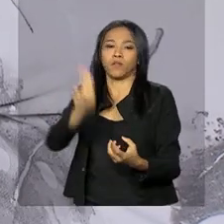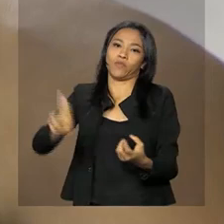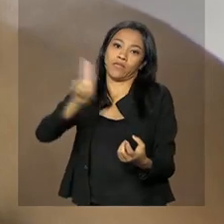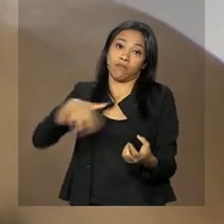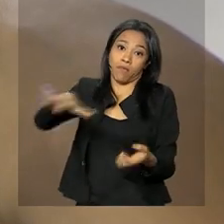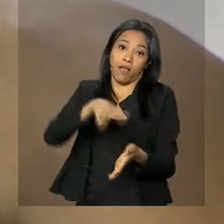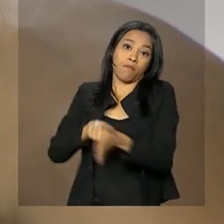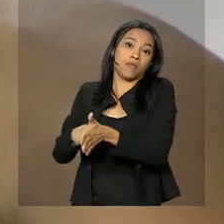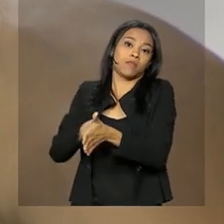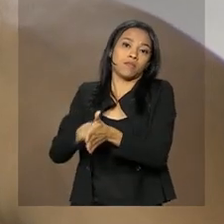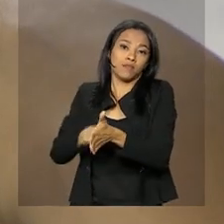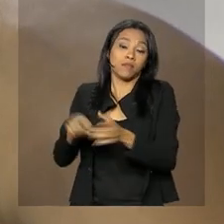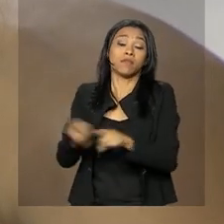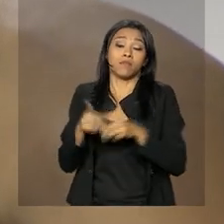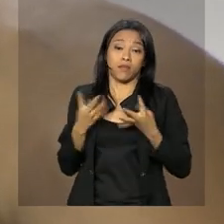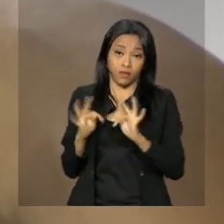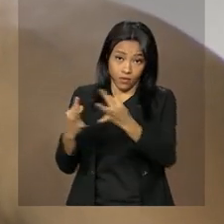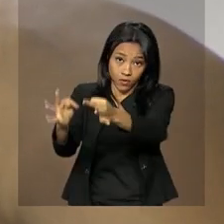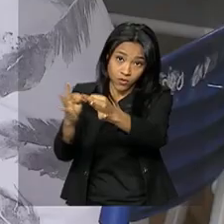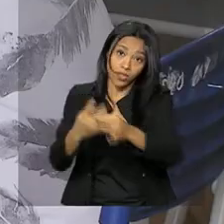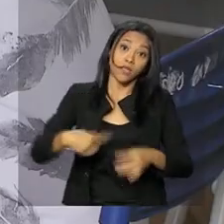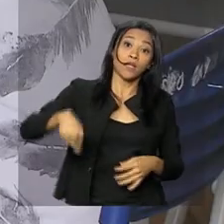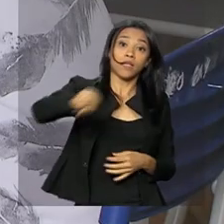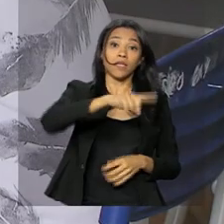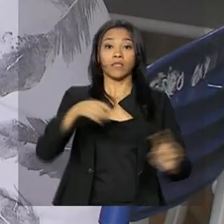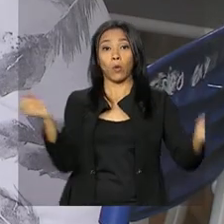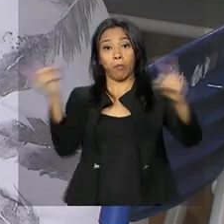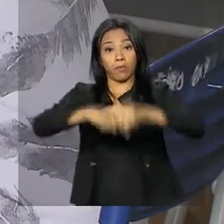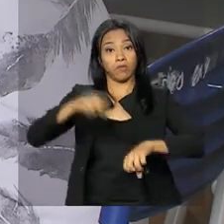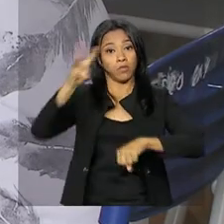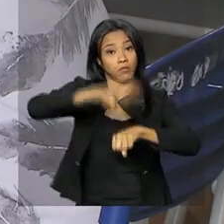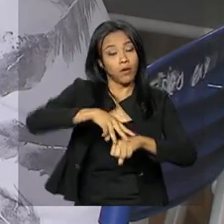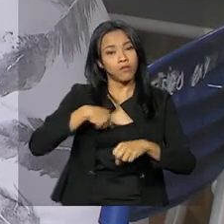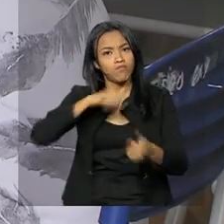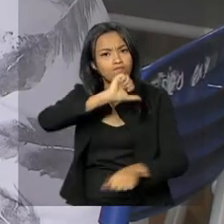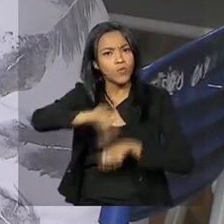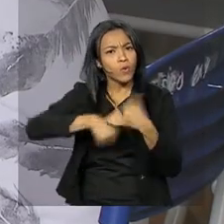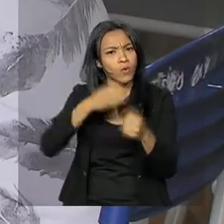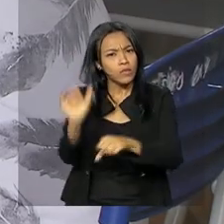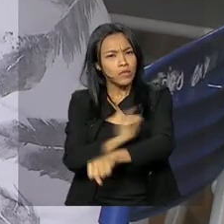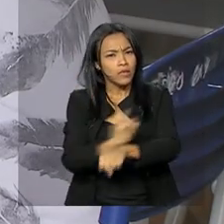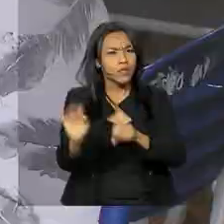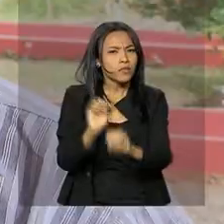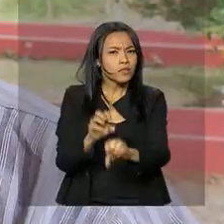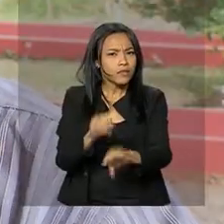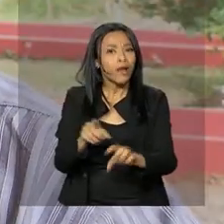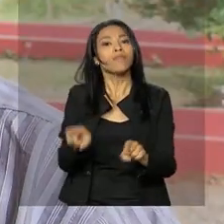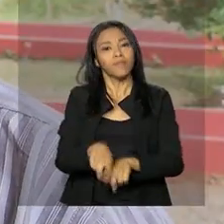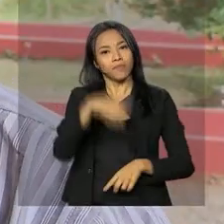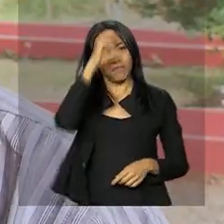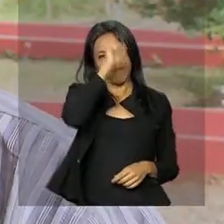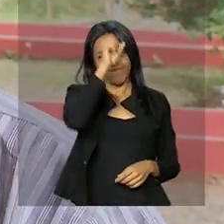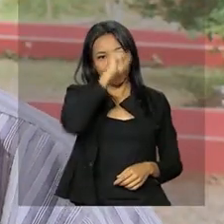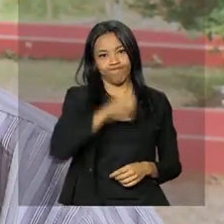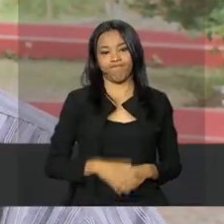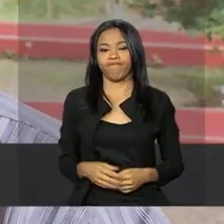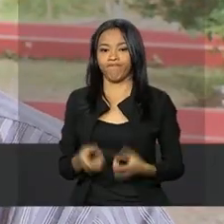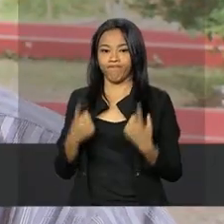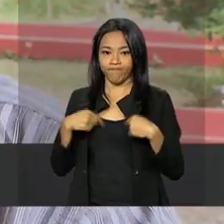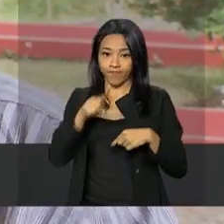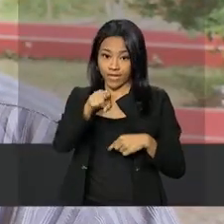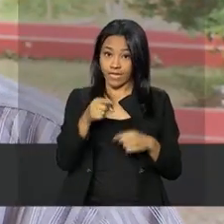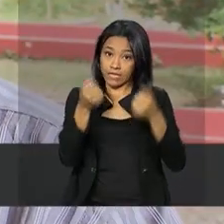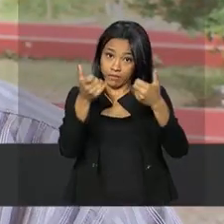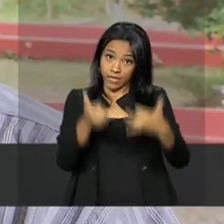científica e tecnológica. A Olimpíada mudou a forma de ensinar e de aprender. A gente percebe que a OBMEP